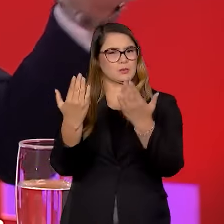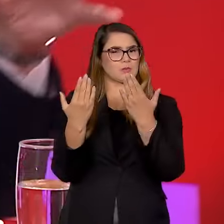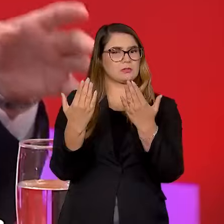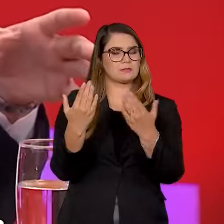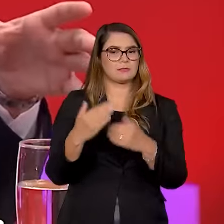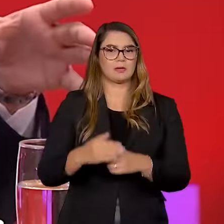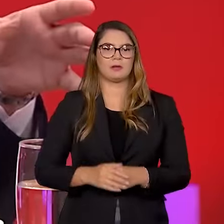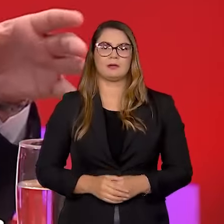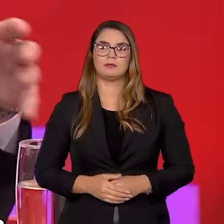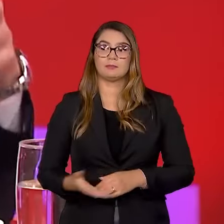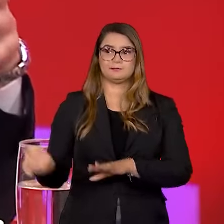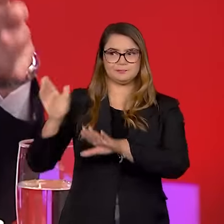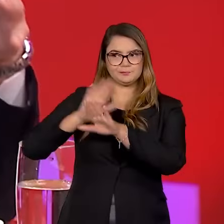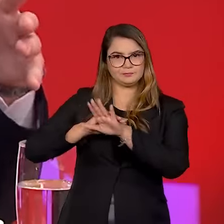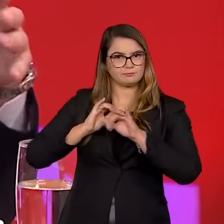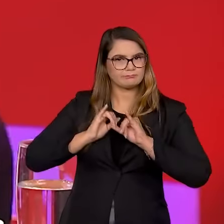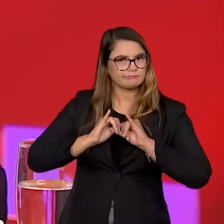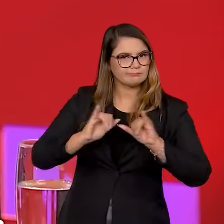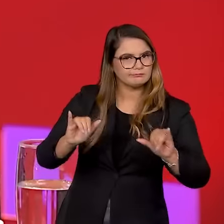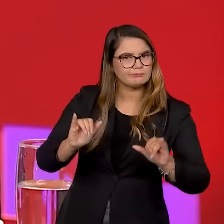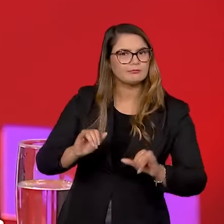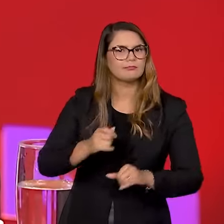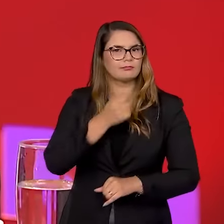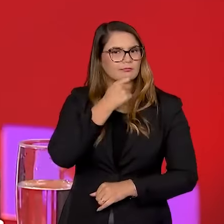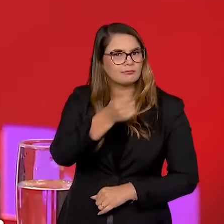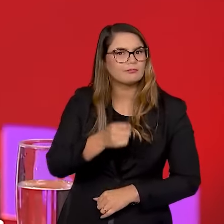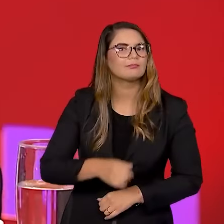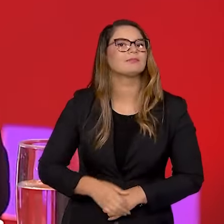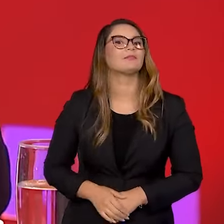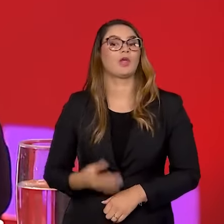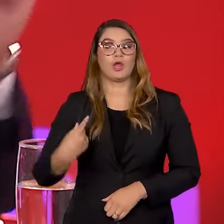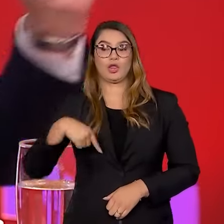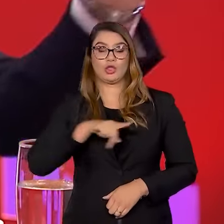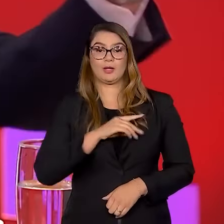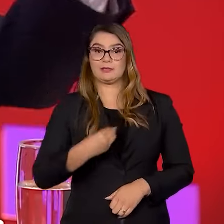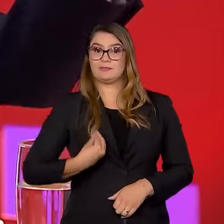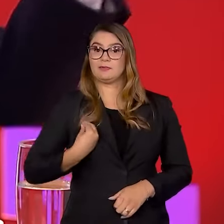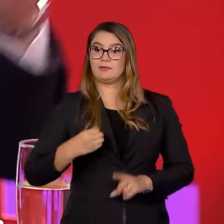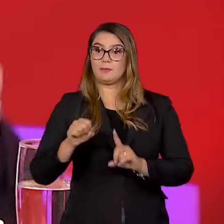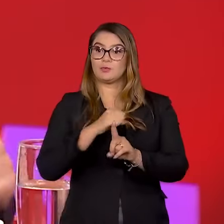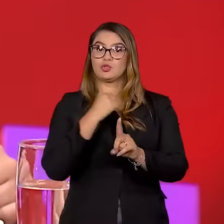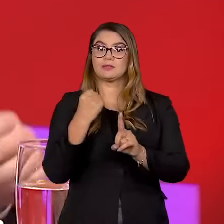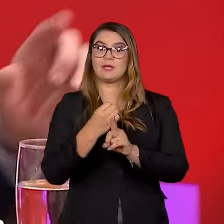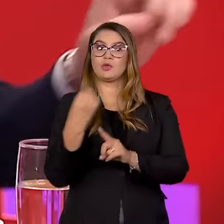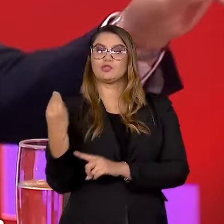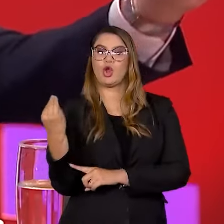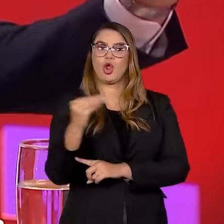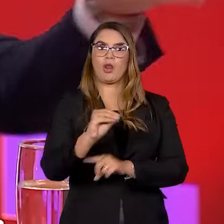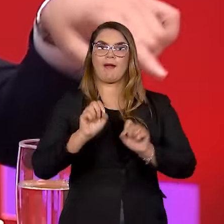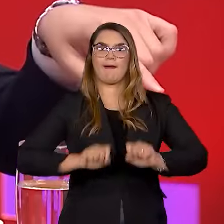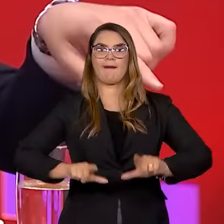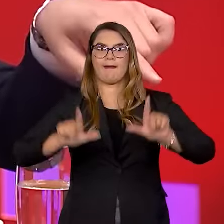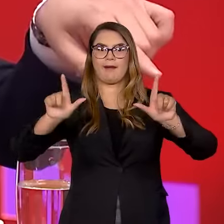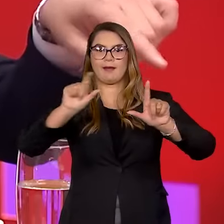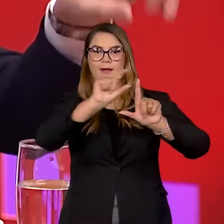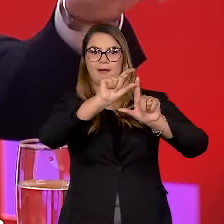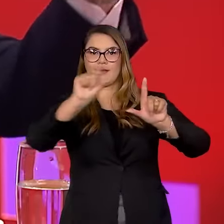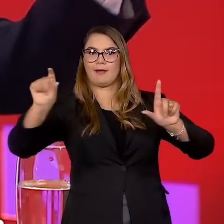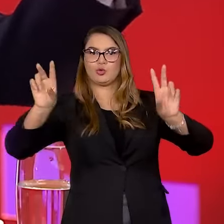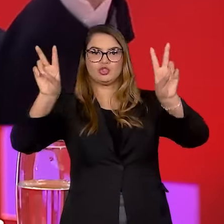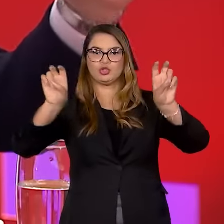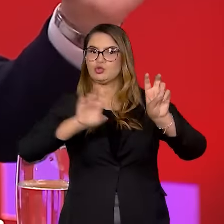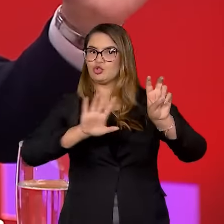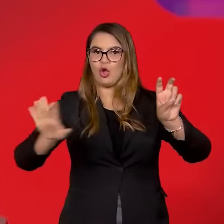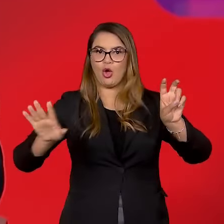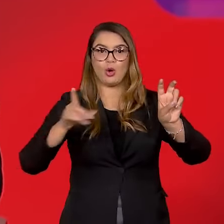Vazando informações infelizmente, nós vivemos hoje num tipo de sociedade que julga por uma manchete. A pessoa não chega a ler a matéria. E as pessoas